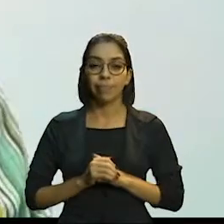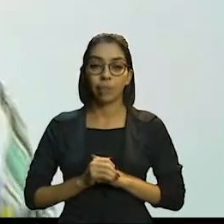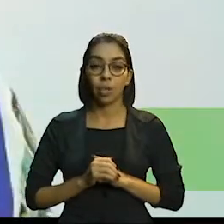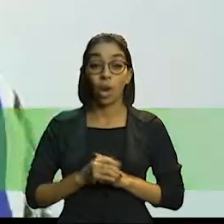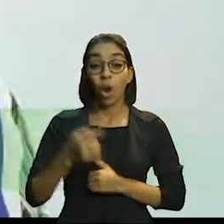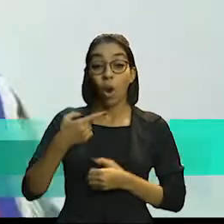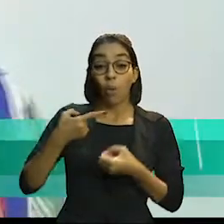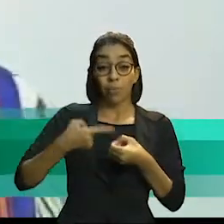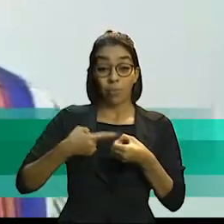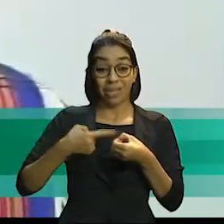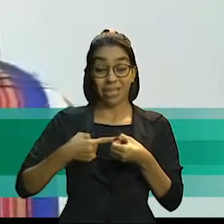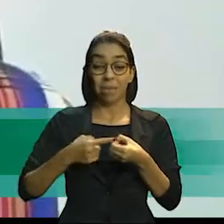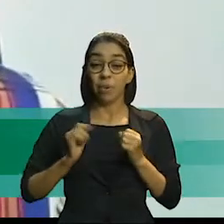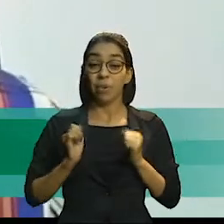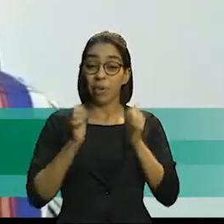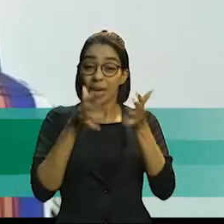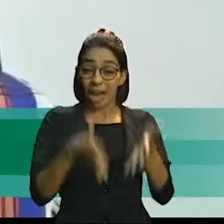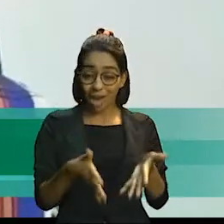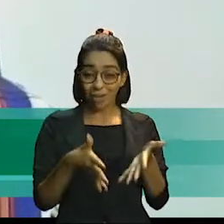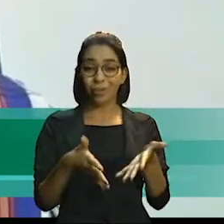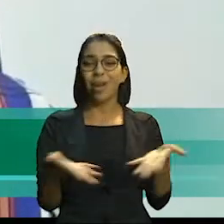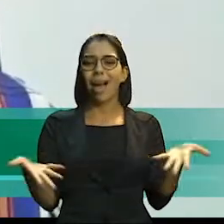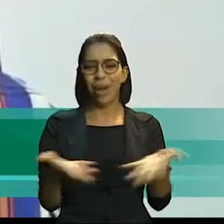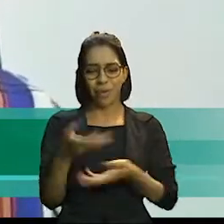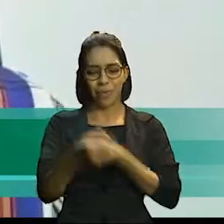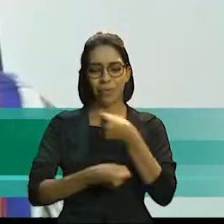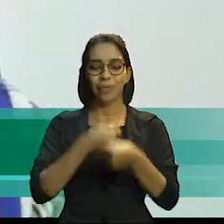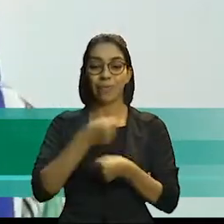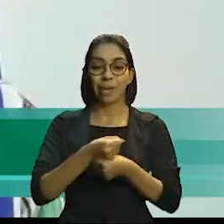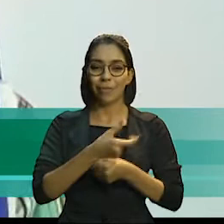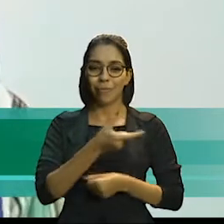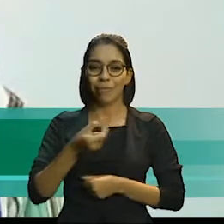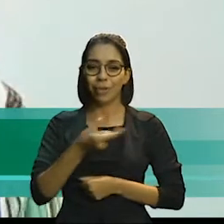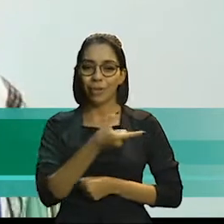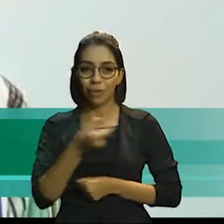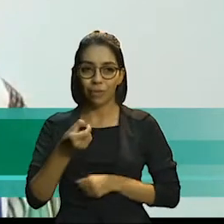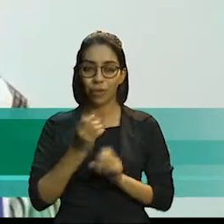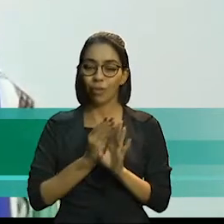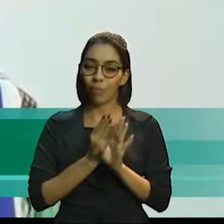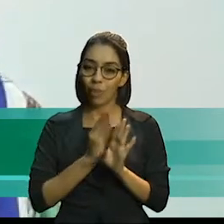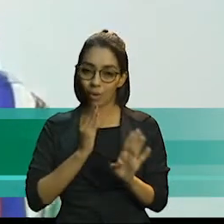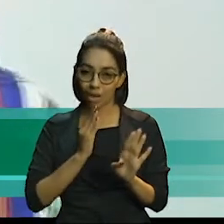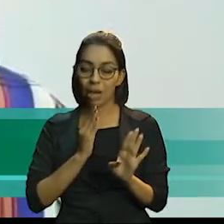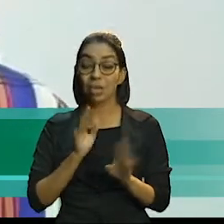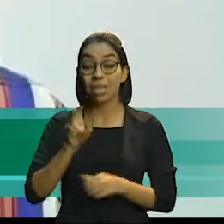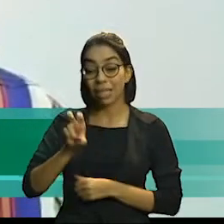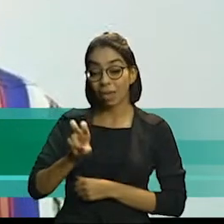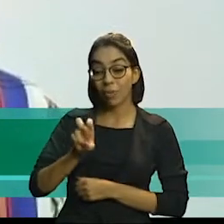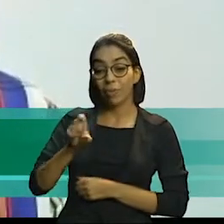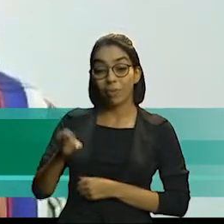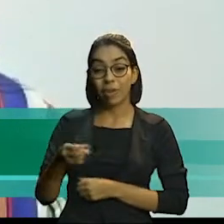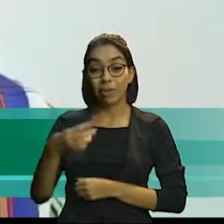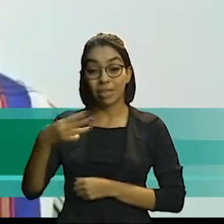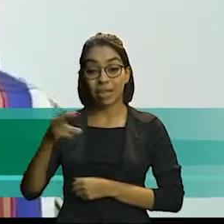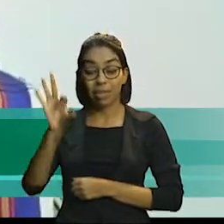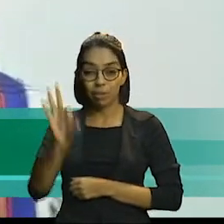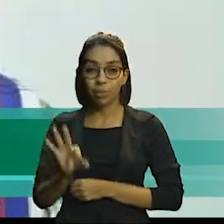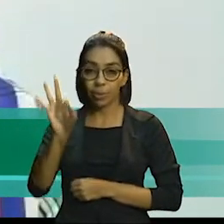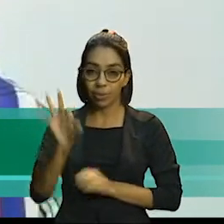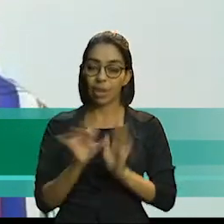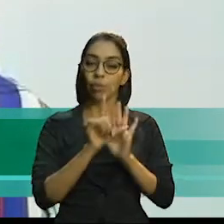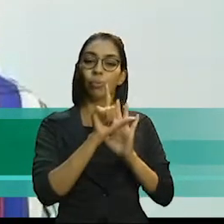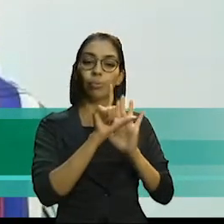municípios brasileiros com educação no ano de 2020 teve uma redução de 5,3%, já